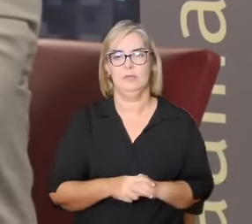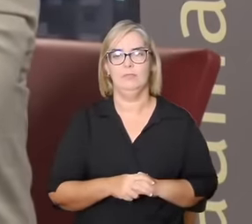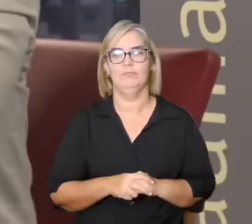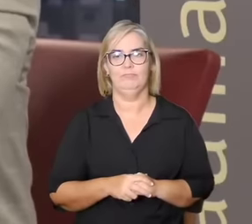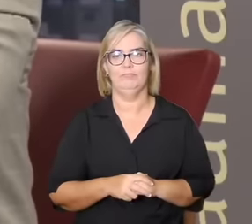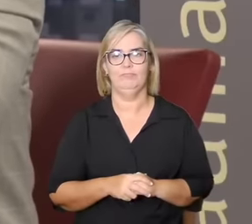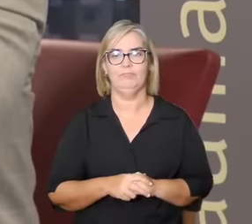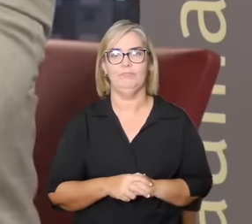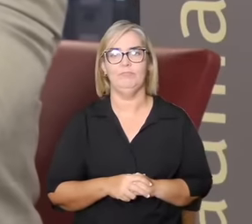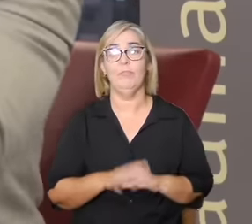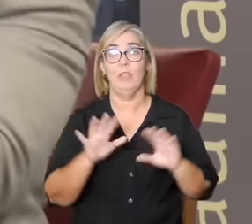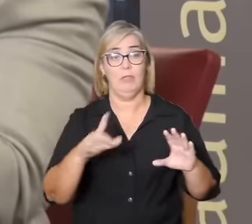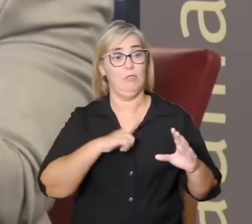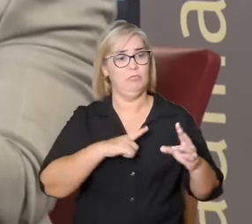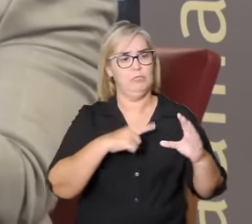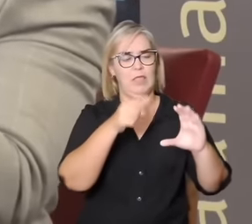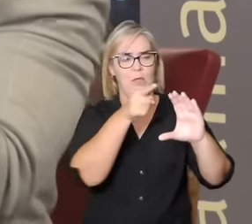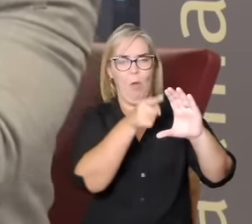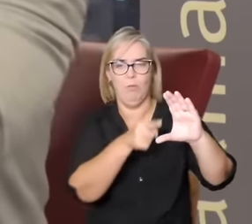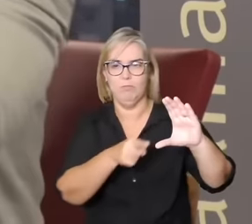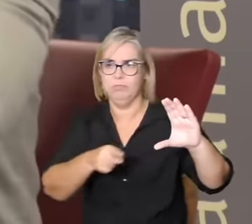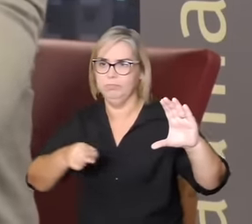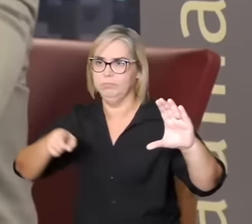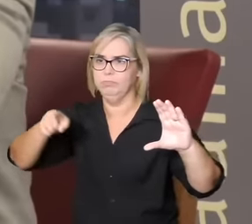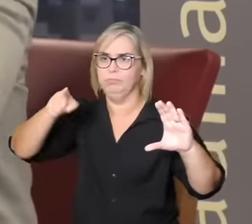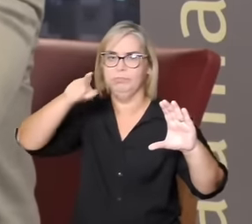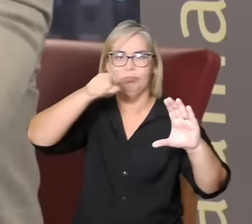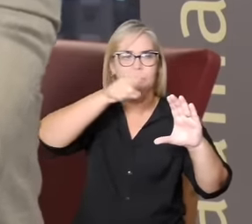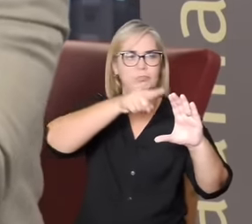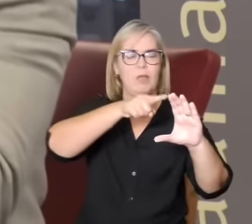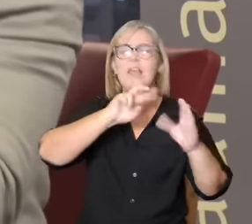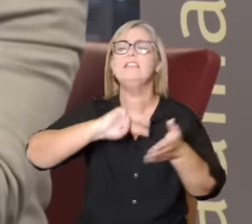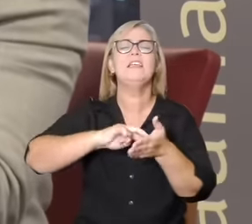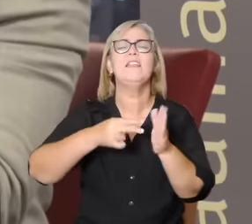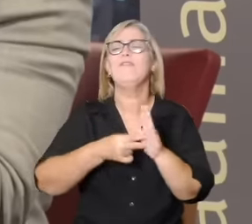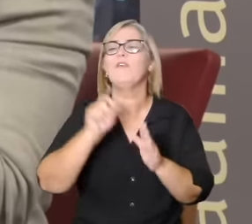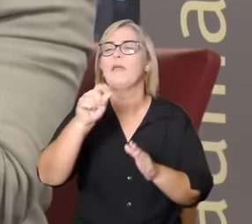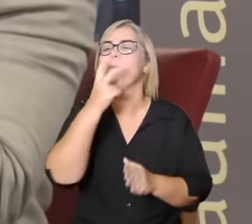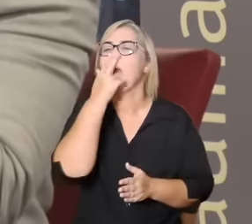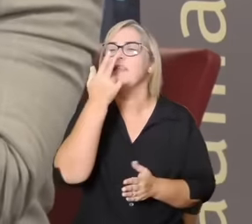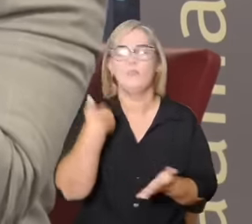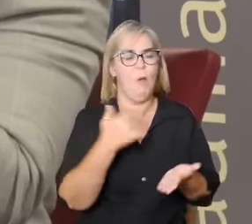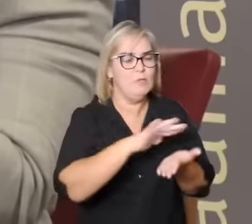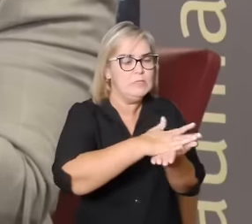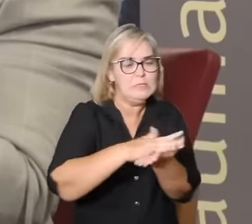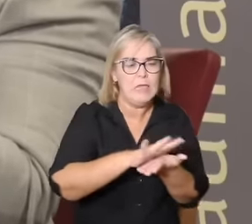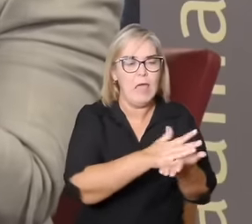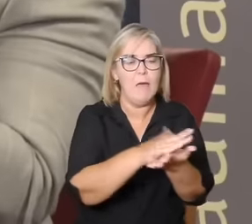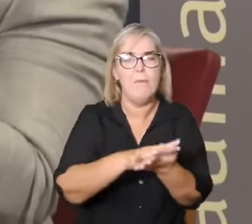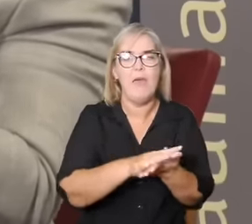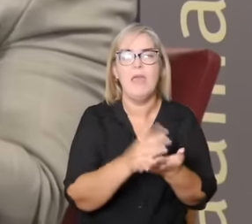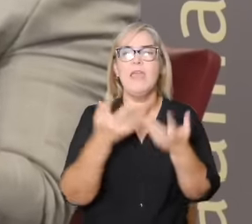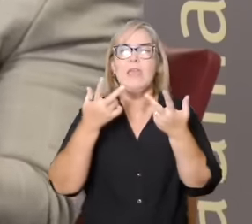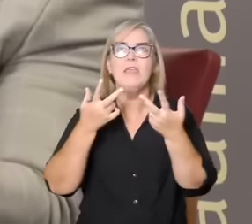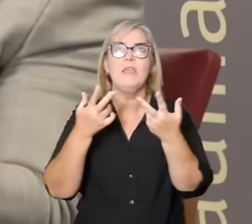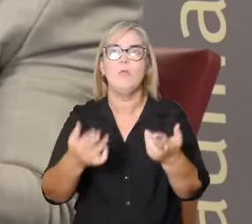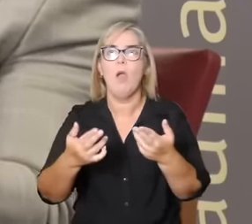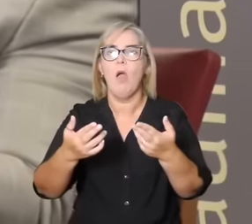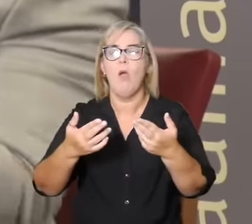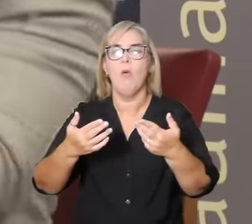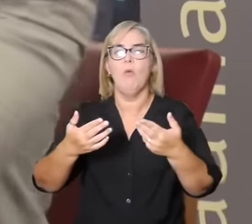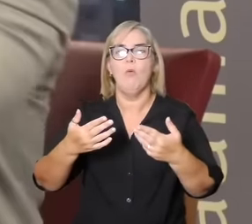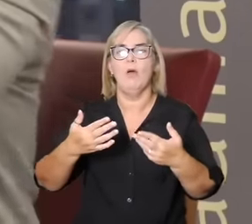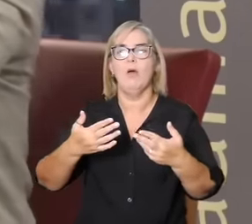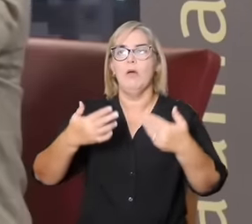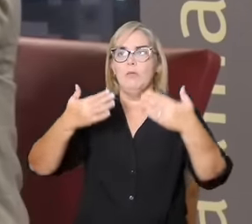pagelança é um círculo uma roda de samba uma roda de candomblé tem um círculo em jogo está falando então de dois modelos cosmofóbico